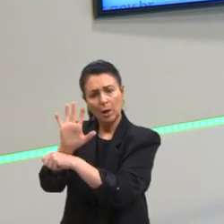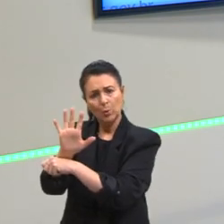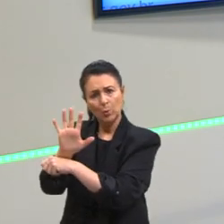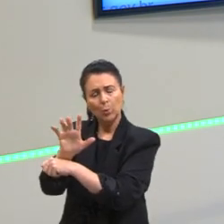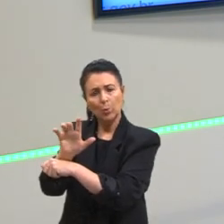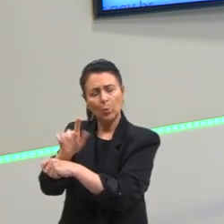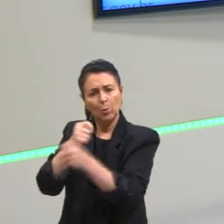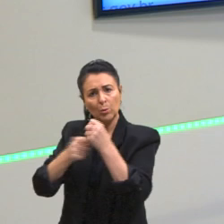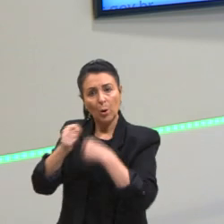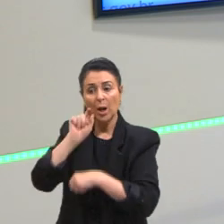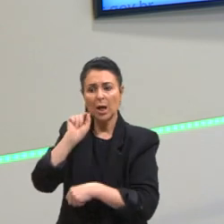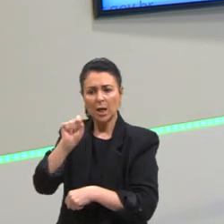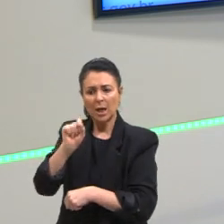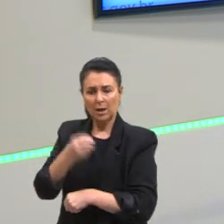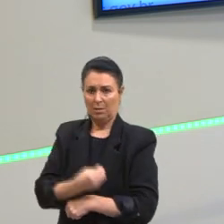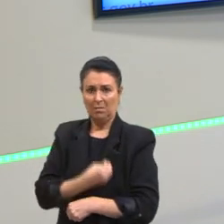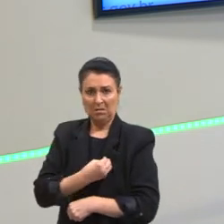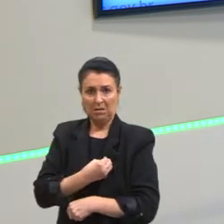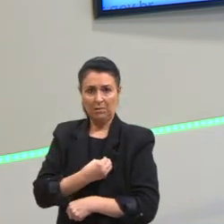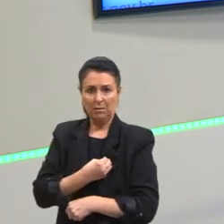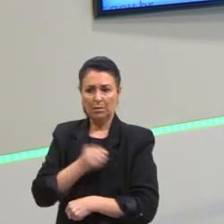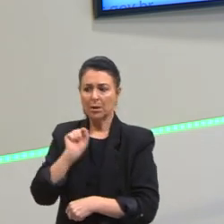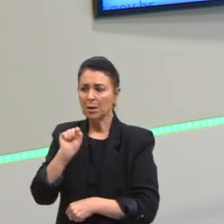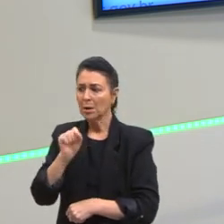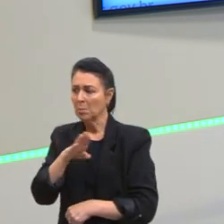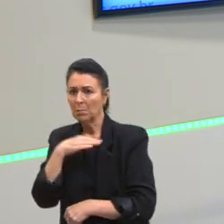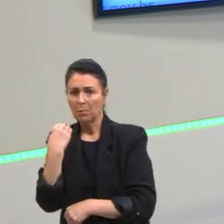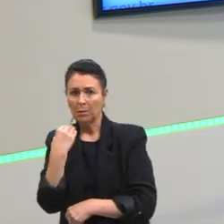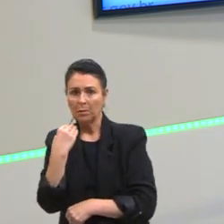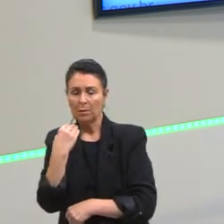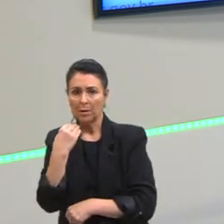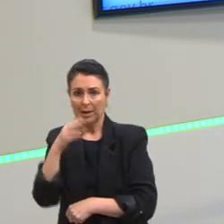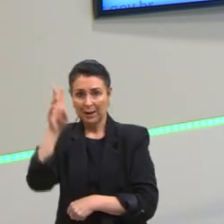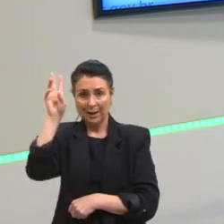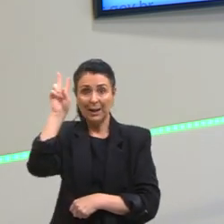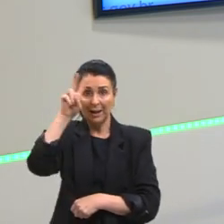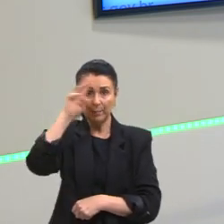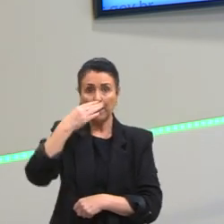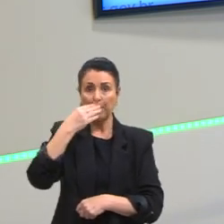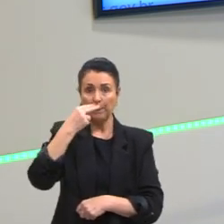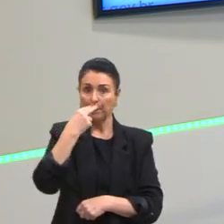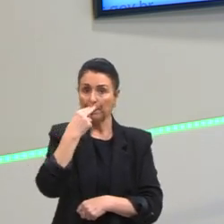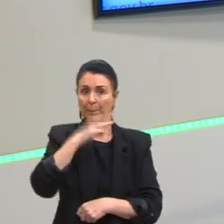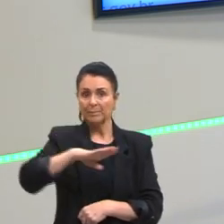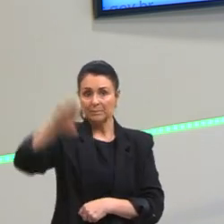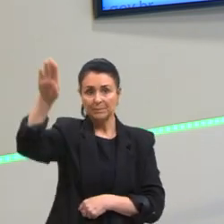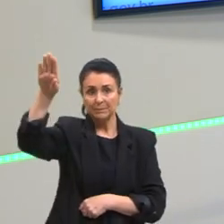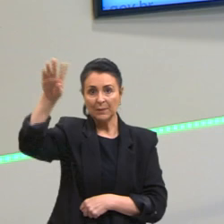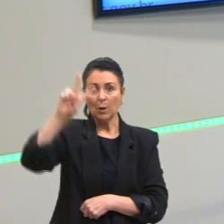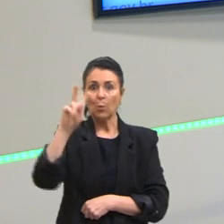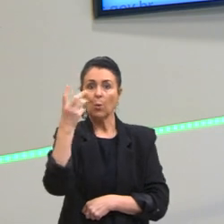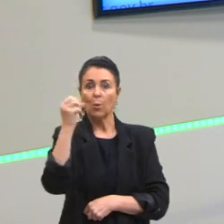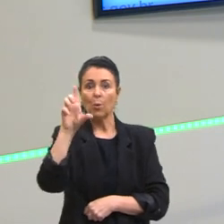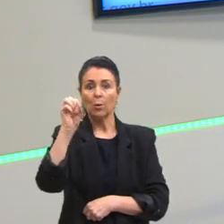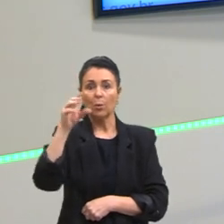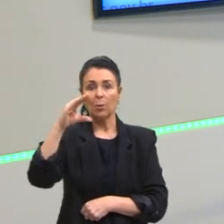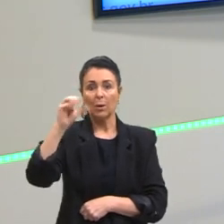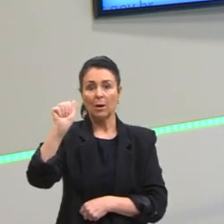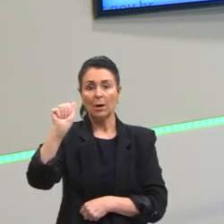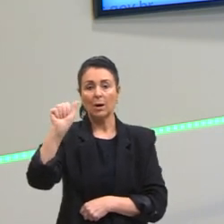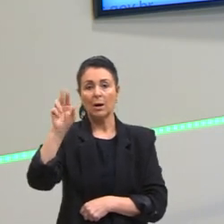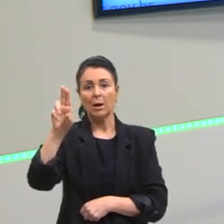Holocausto, o Estado decidiu uma guerra, olha agora a questão da Ucrânia e da Rússia, o Estado decide